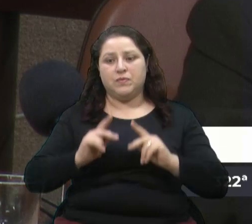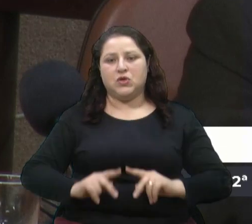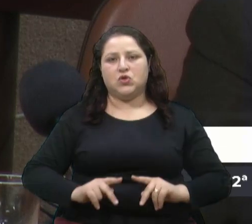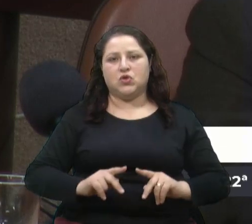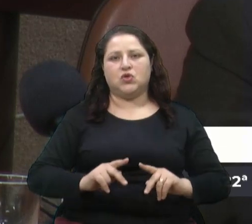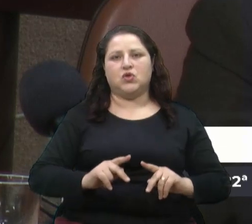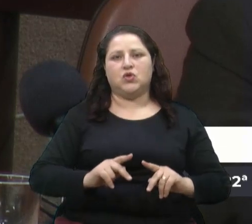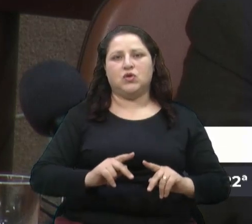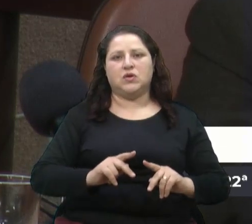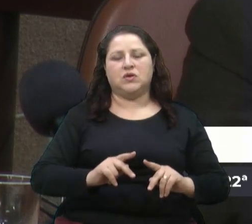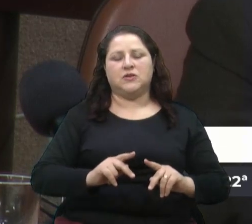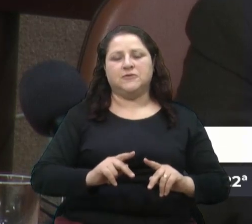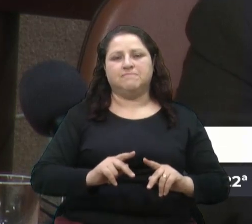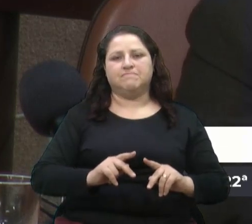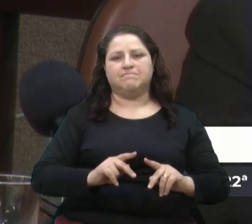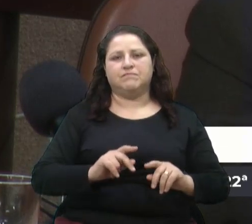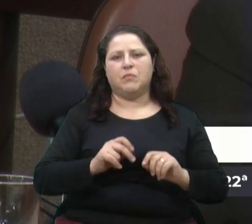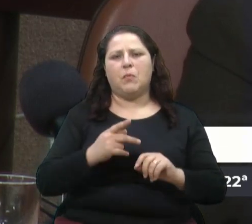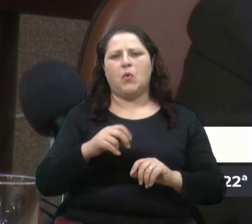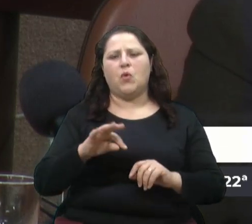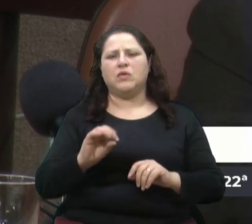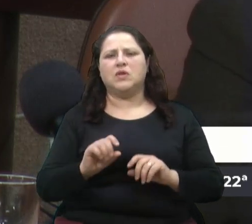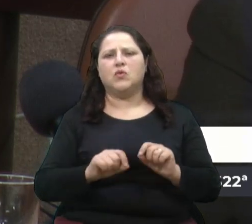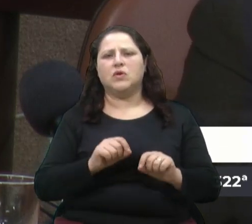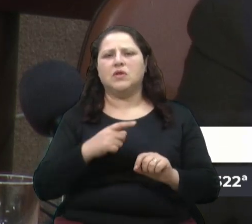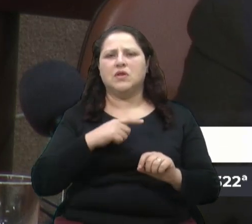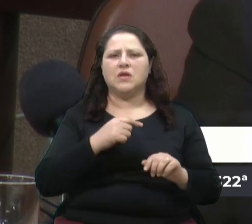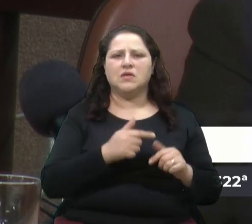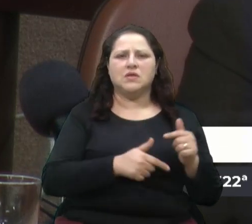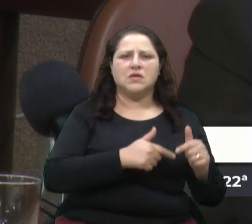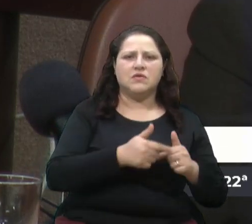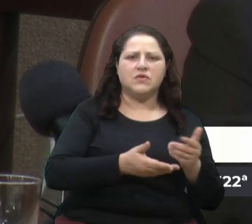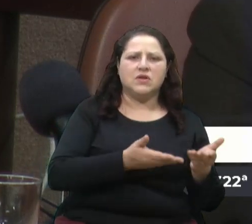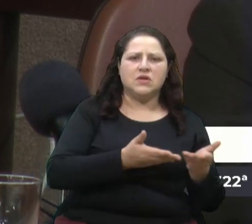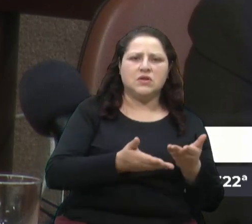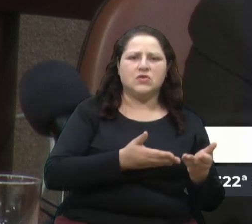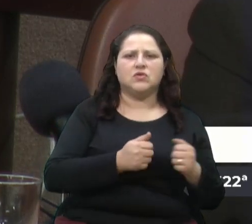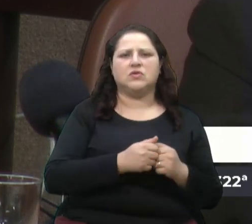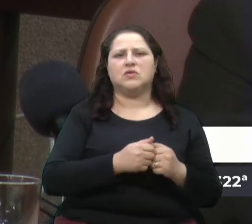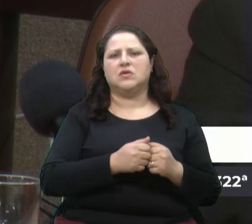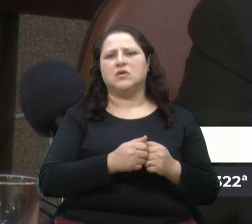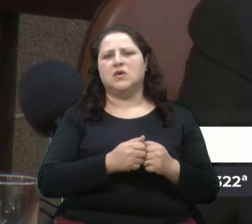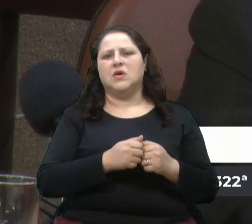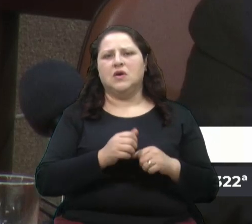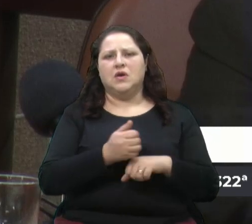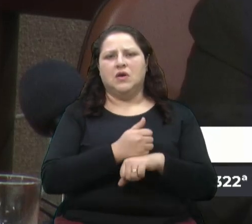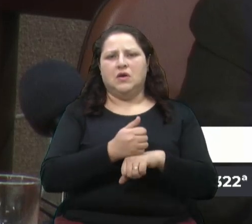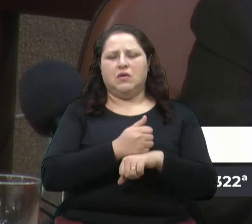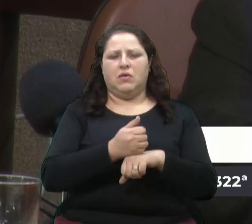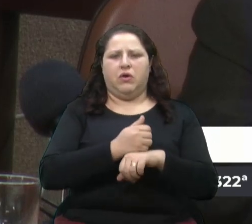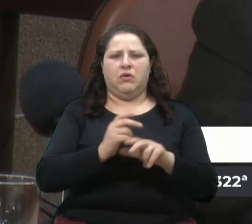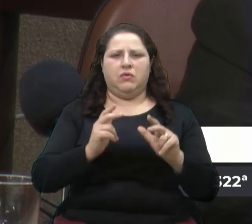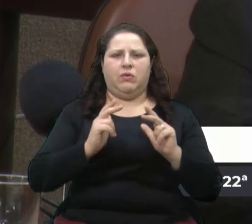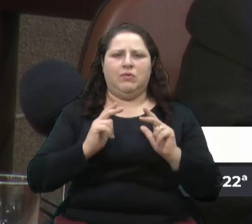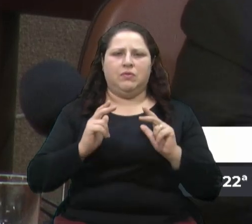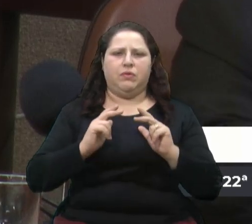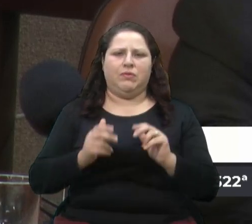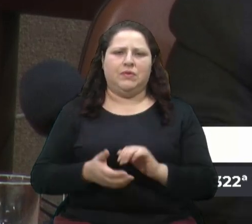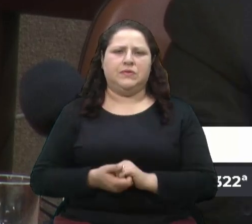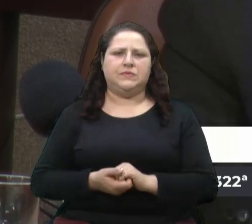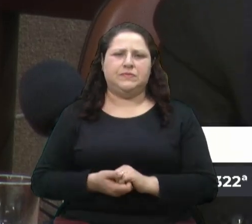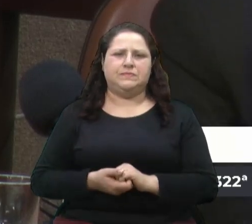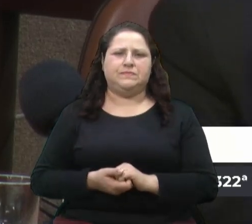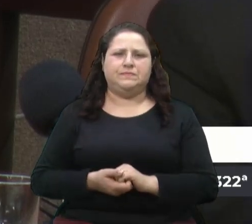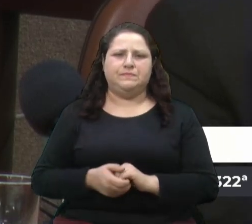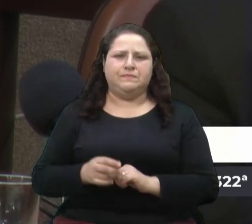na ponta, onde a gente diz, na ponta a gente diz serviços, serviços, prestação de serviços, profissionais liberais, mas a gente